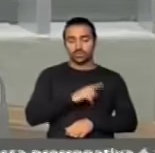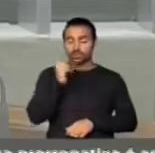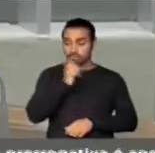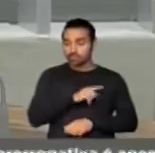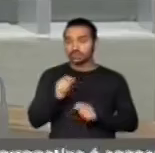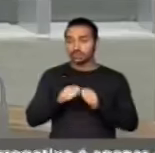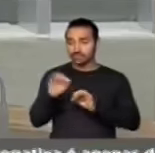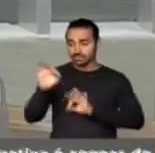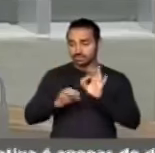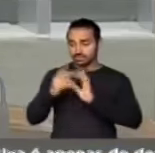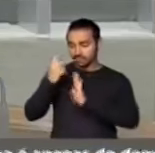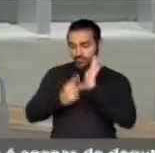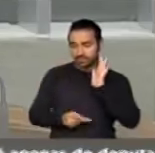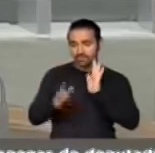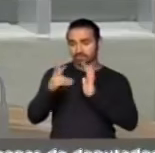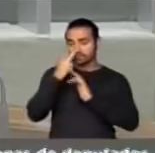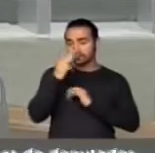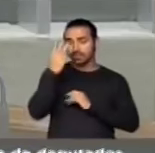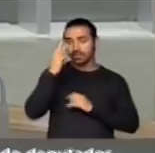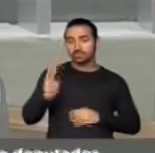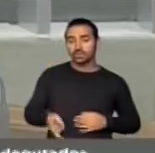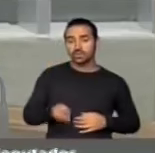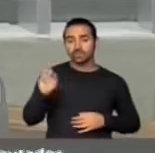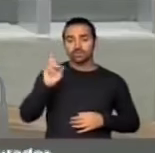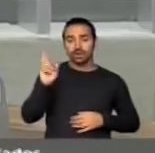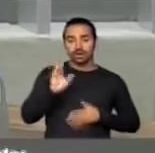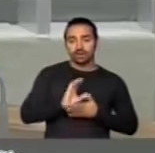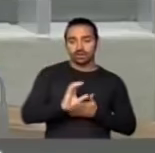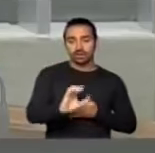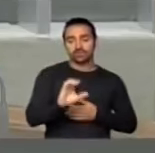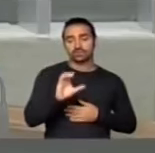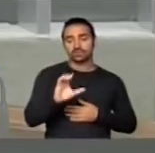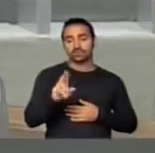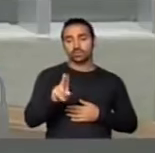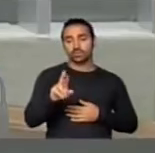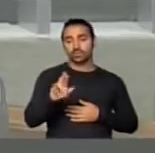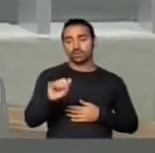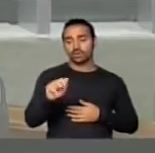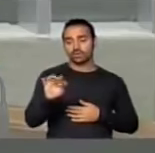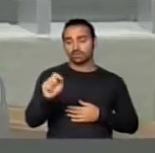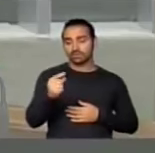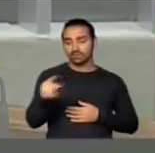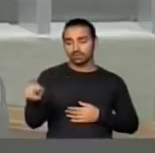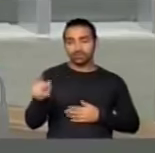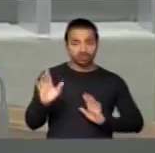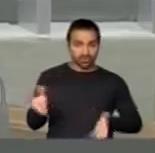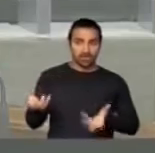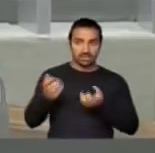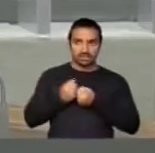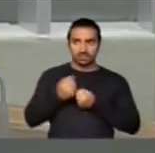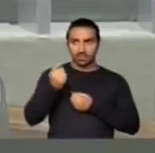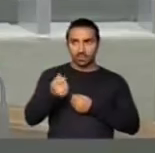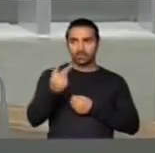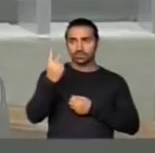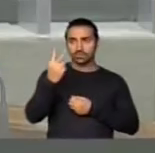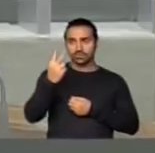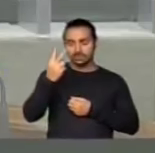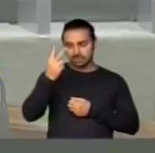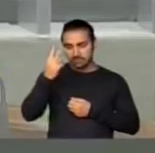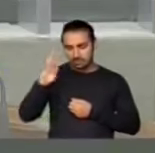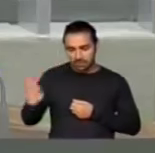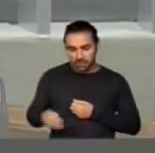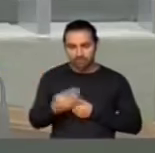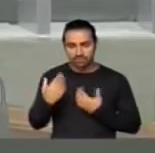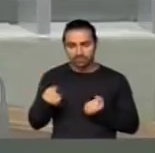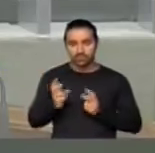viabilizar cerca de 3 milhões de reais aí para Gurinhatã, já recebeu quase que 2 milhões e nós vamos continuar